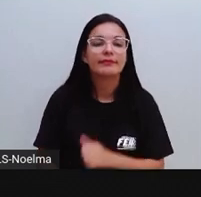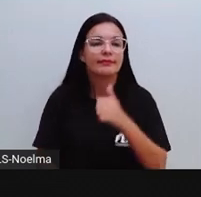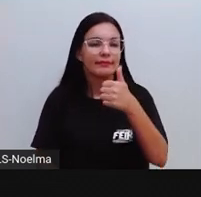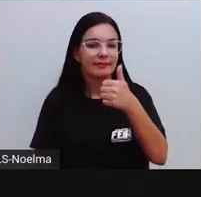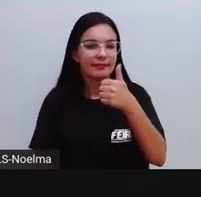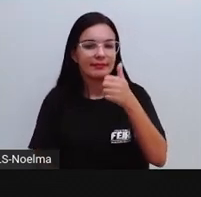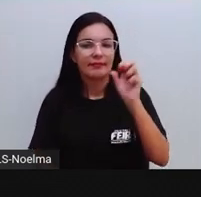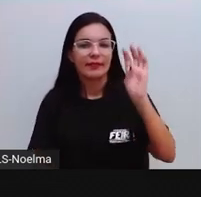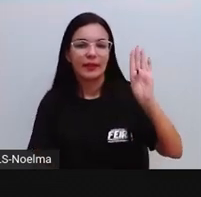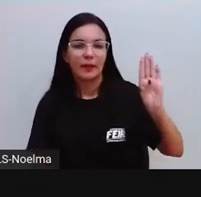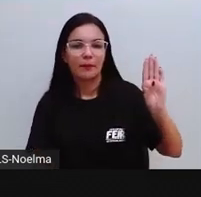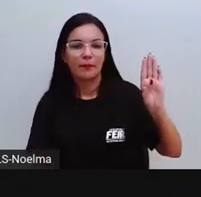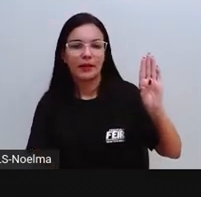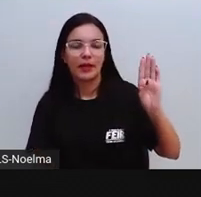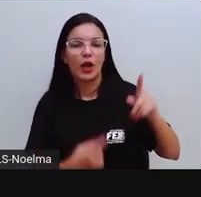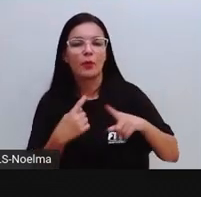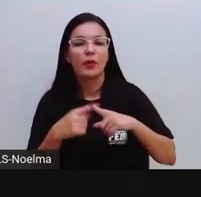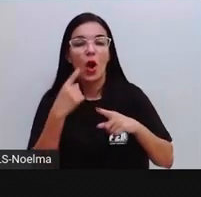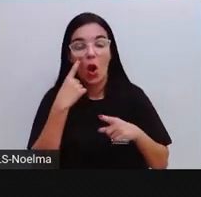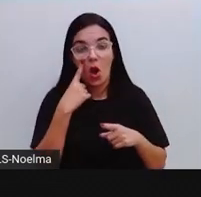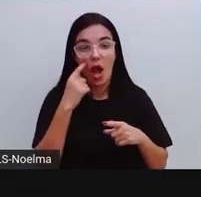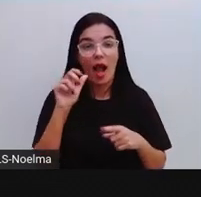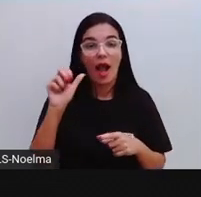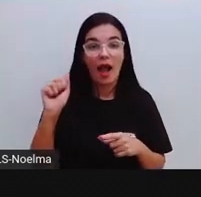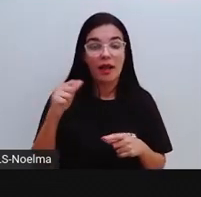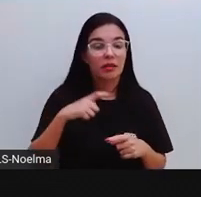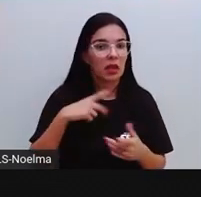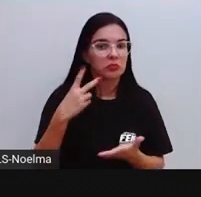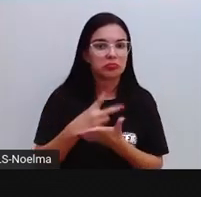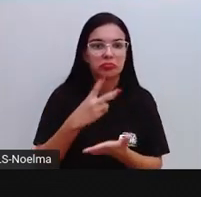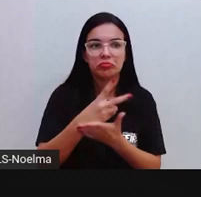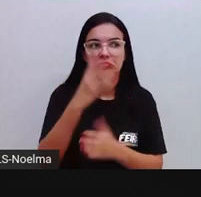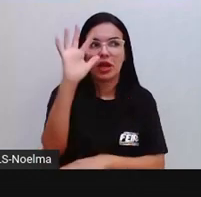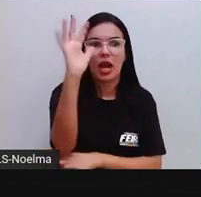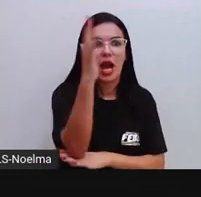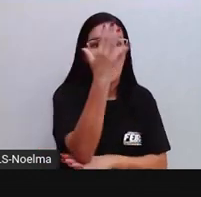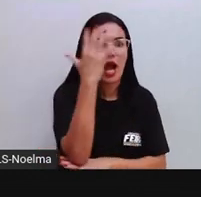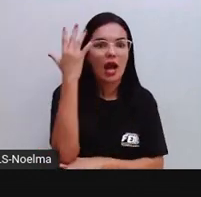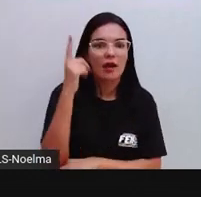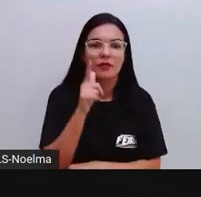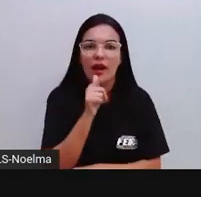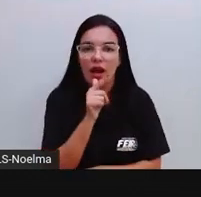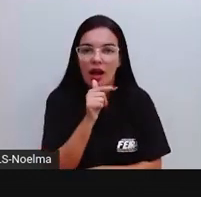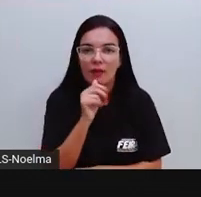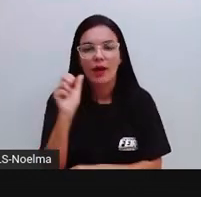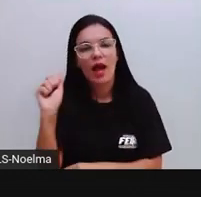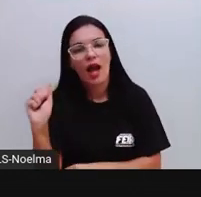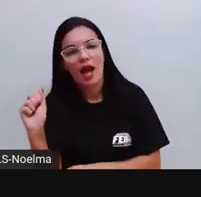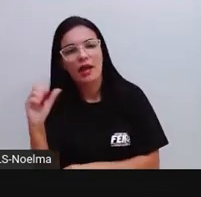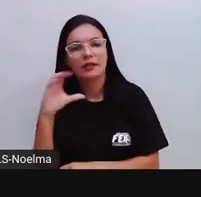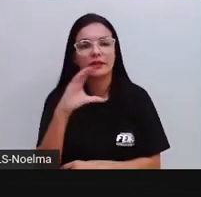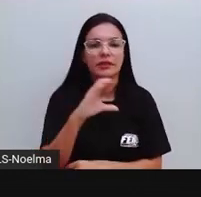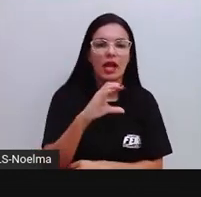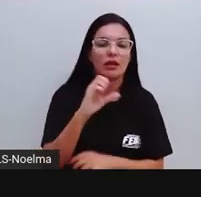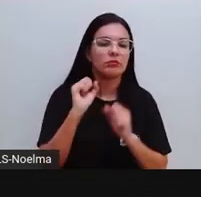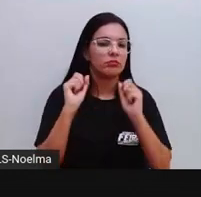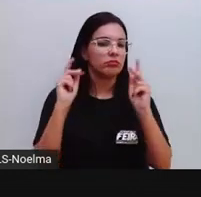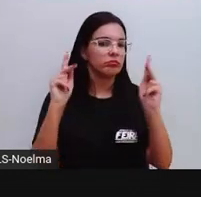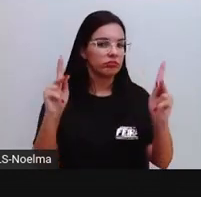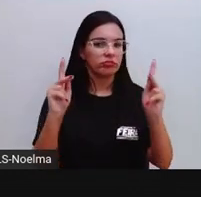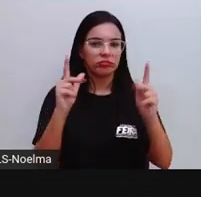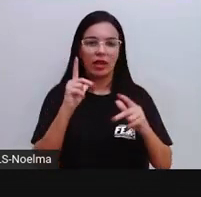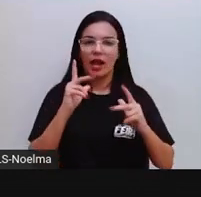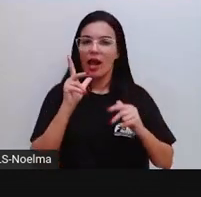Muito bem, a B, porque observem que a A, ela preserva tanto a A como a C. Elas preservam aí as